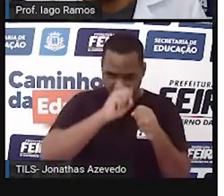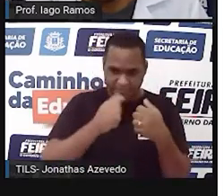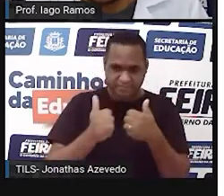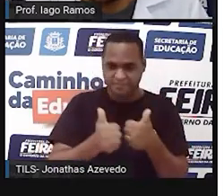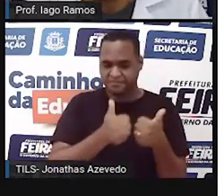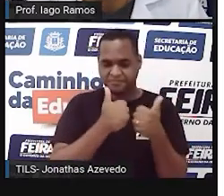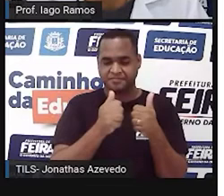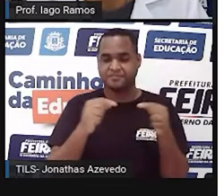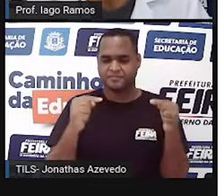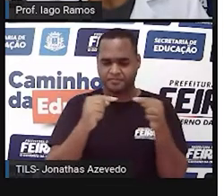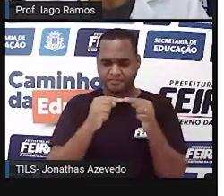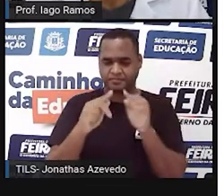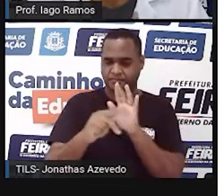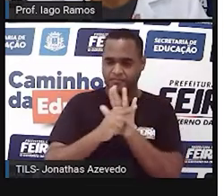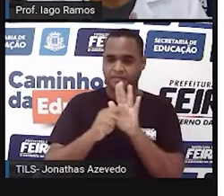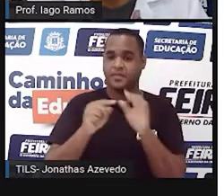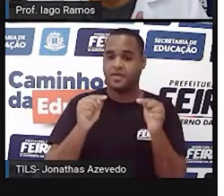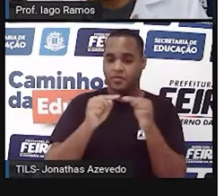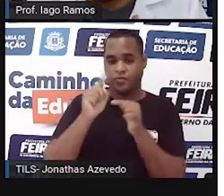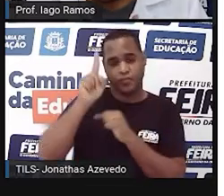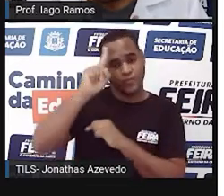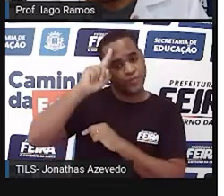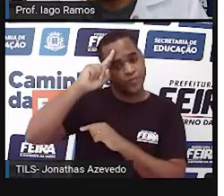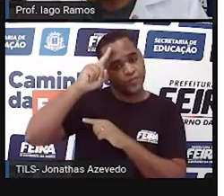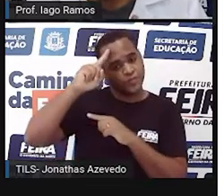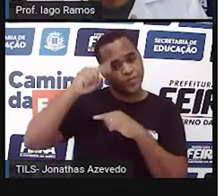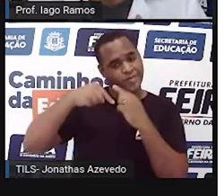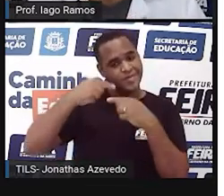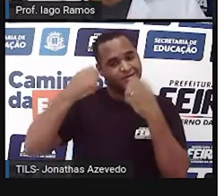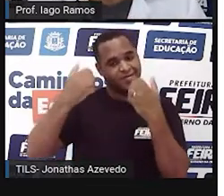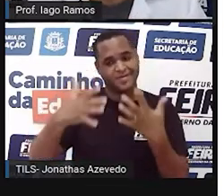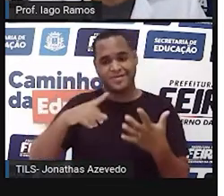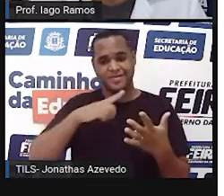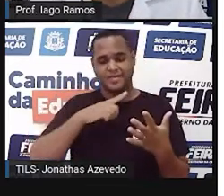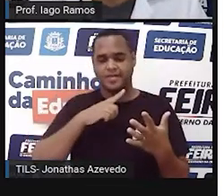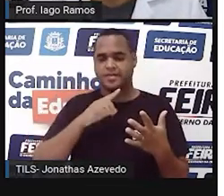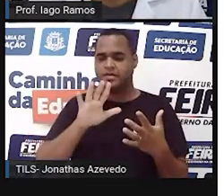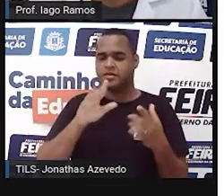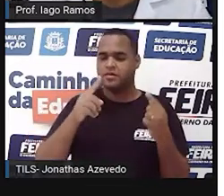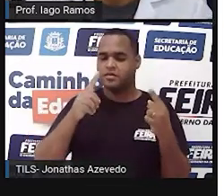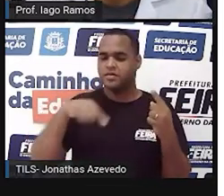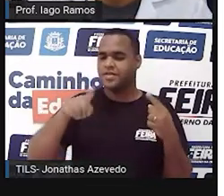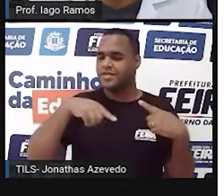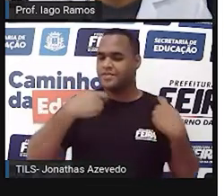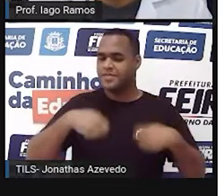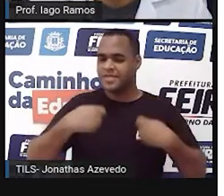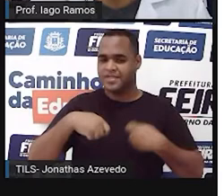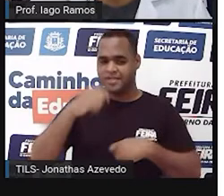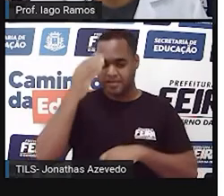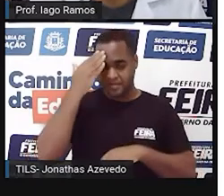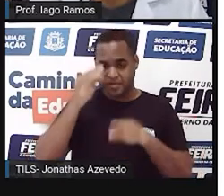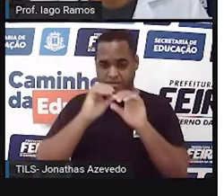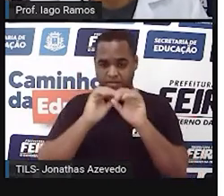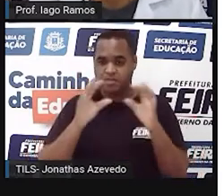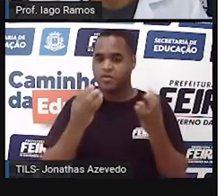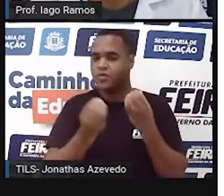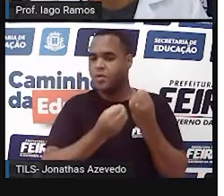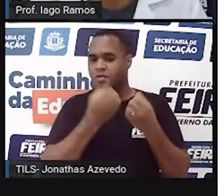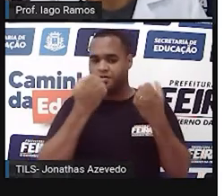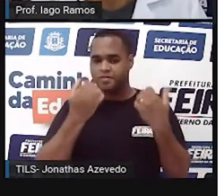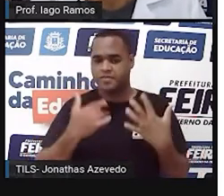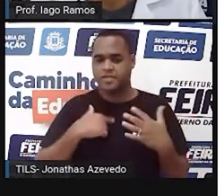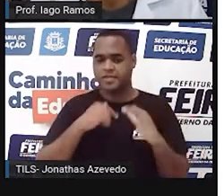parte do nosso dia a dia, então a gente precisa entender como é que funciona as